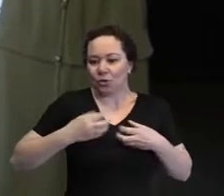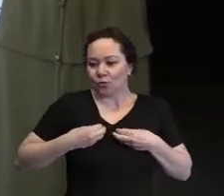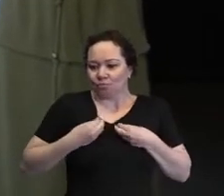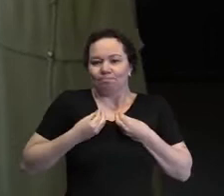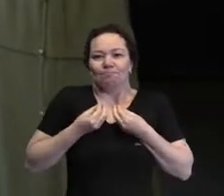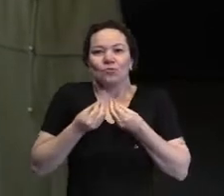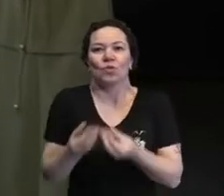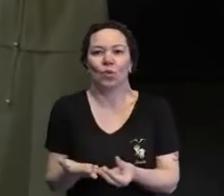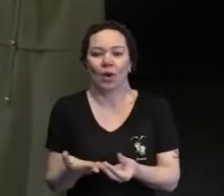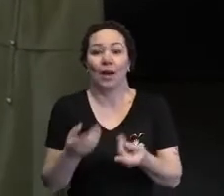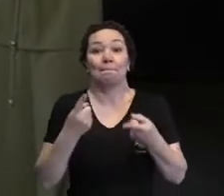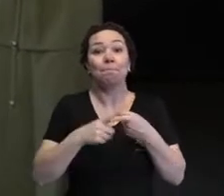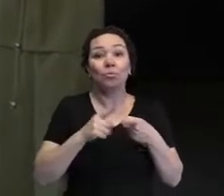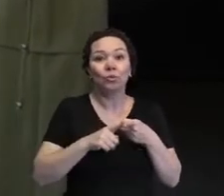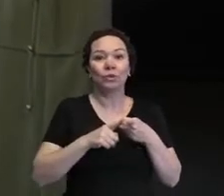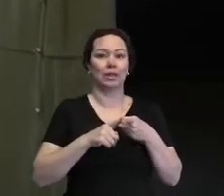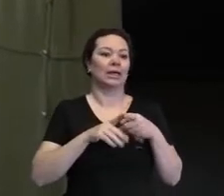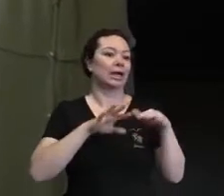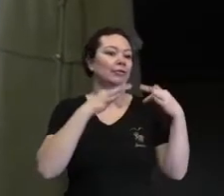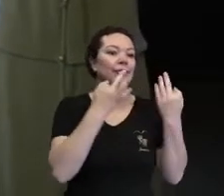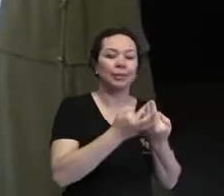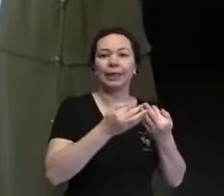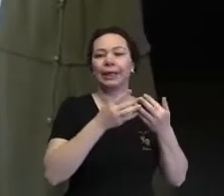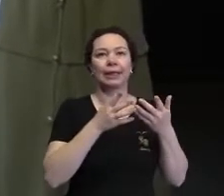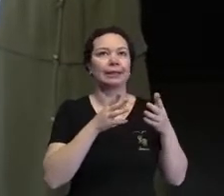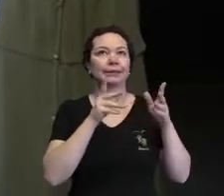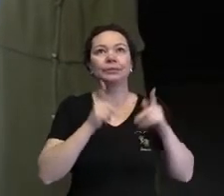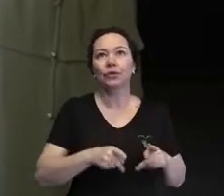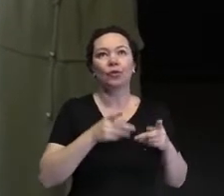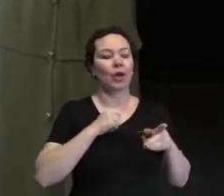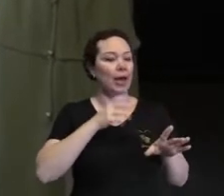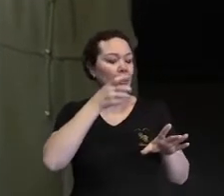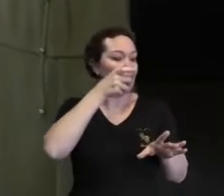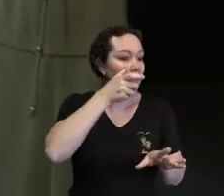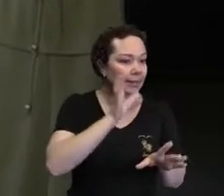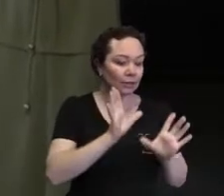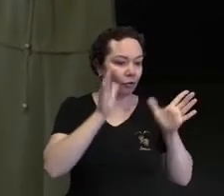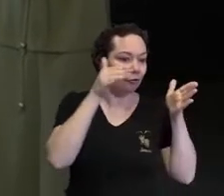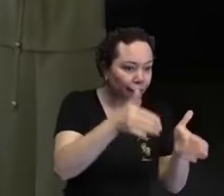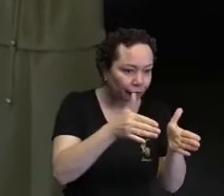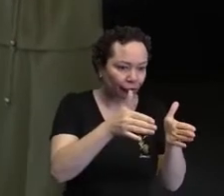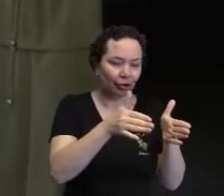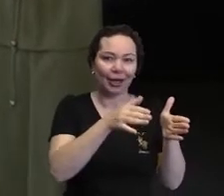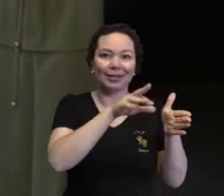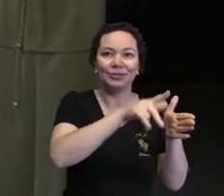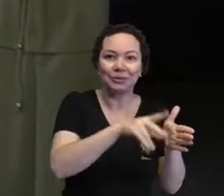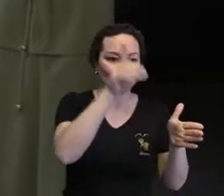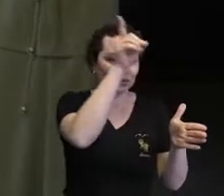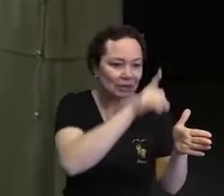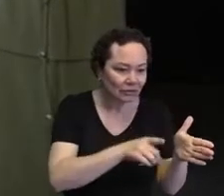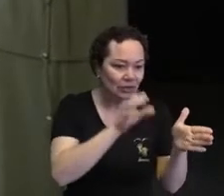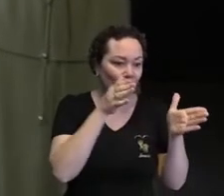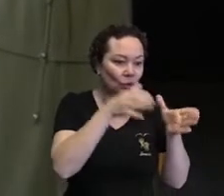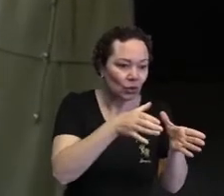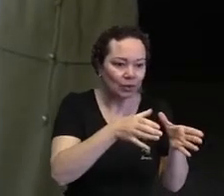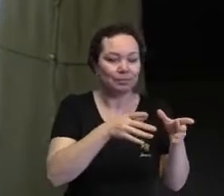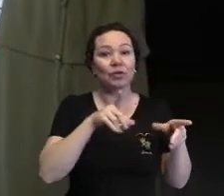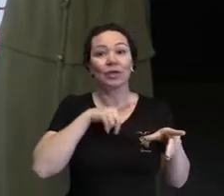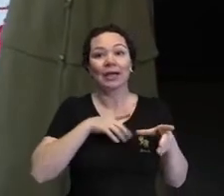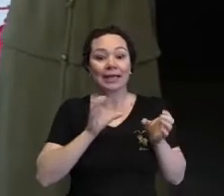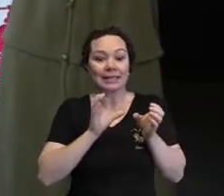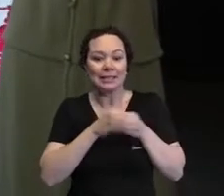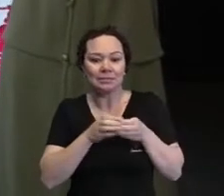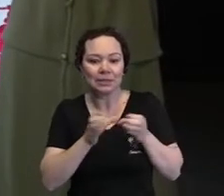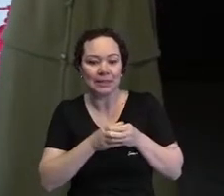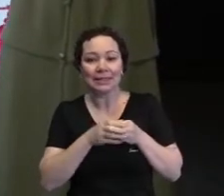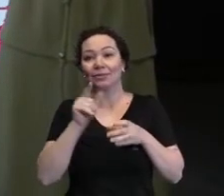fica na deficiência ou nas estimulações. Então, o tempo é muito focado no convívio e nas experiências que a gente não